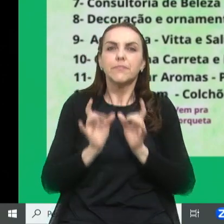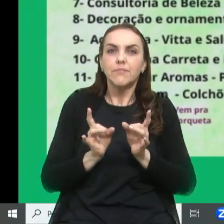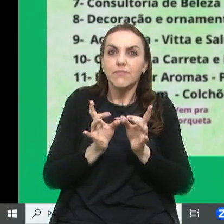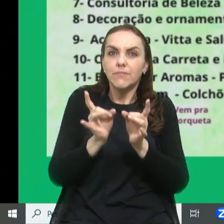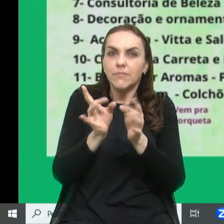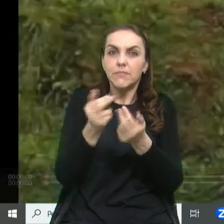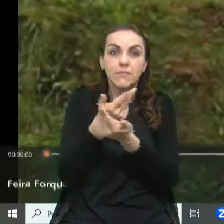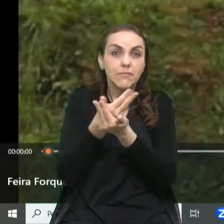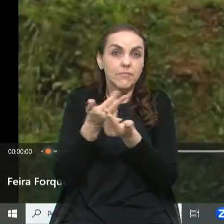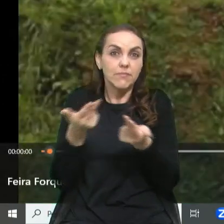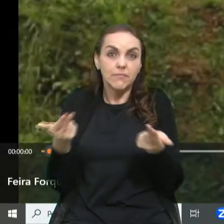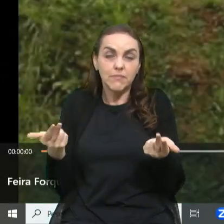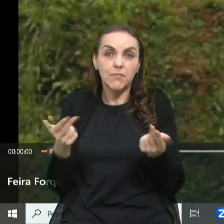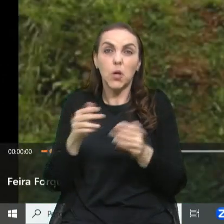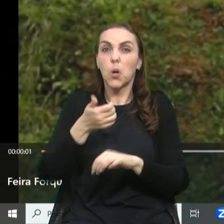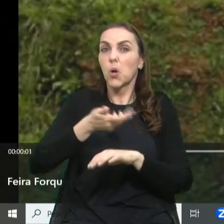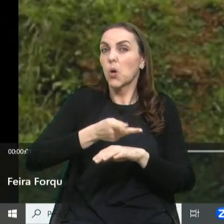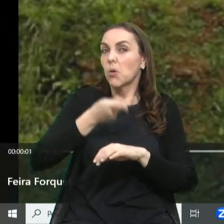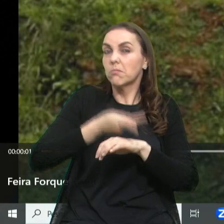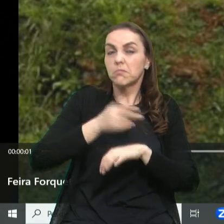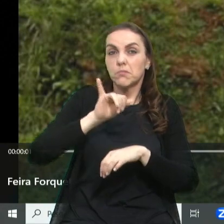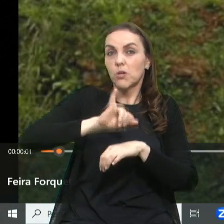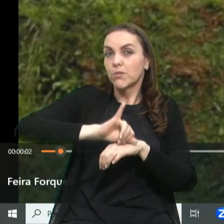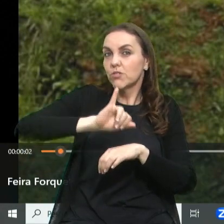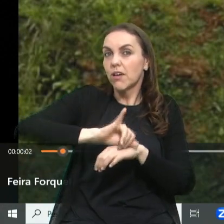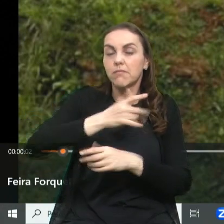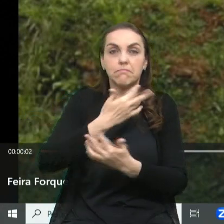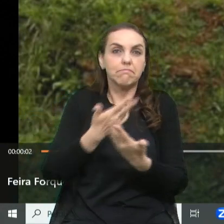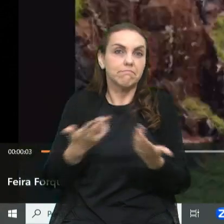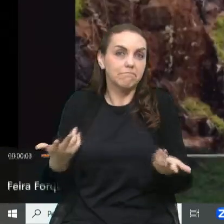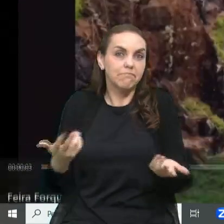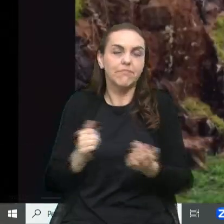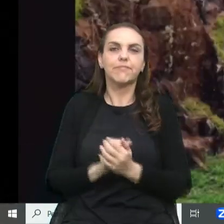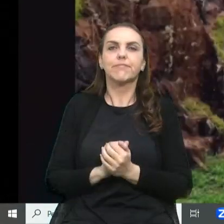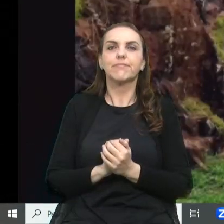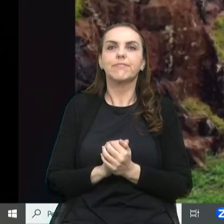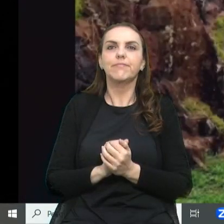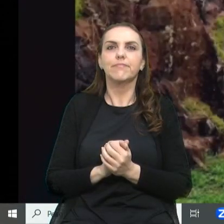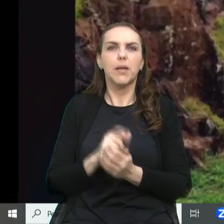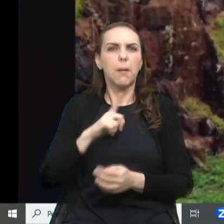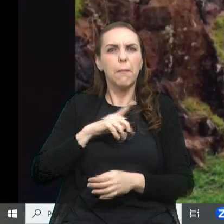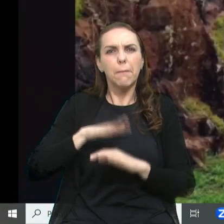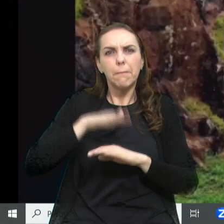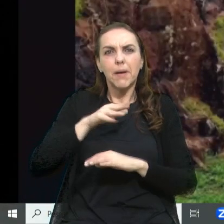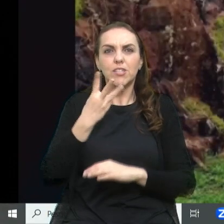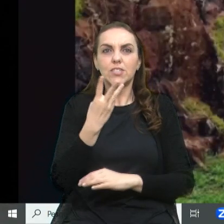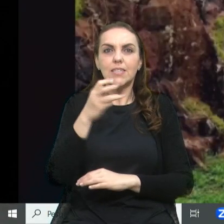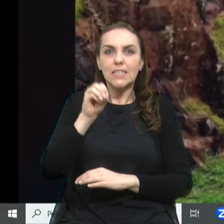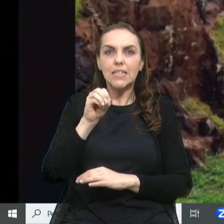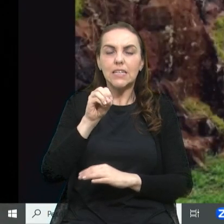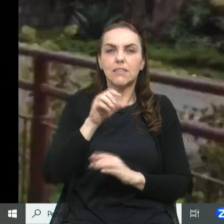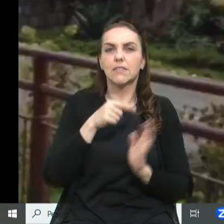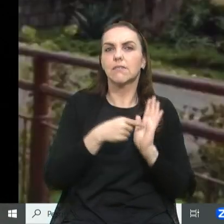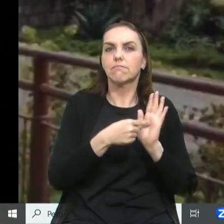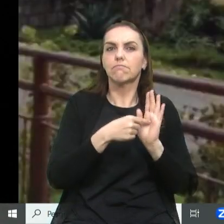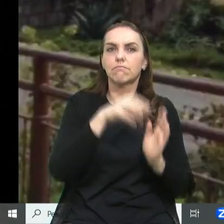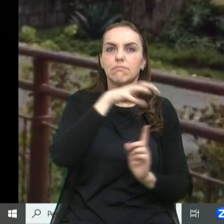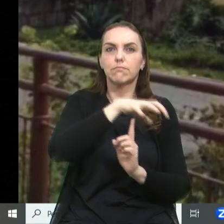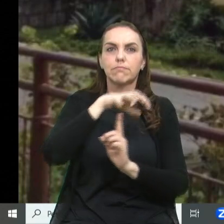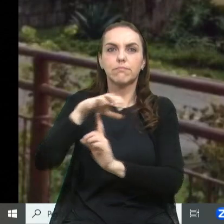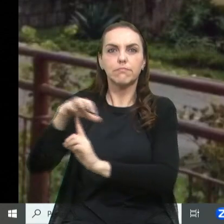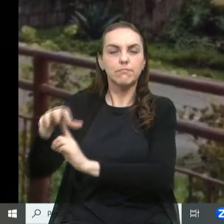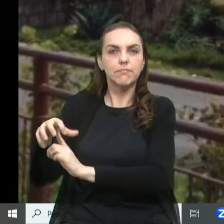seus produtos, objetos ou outros. serão mais de 30 expositores, mostrando